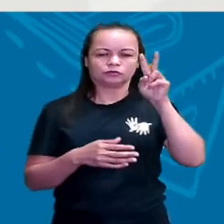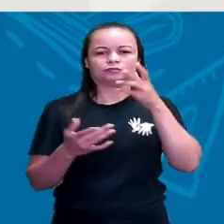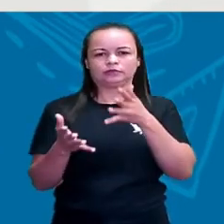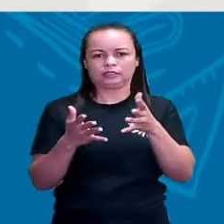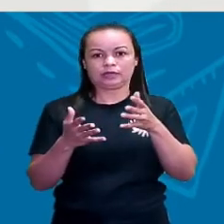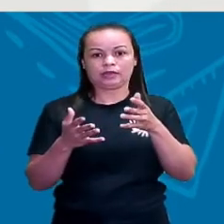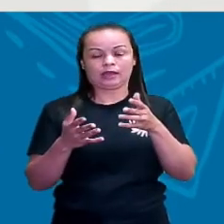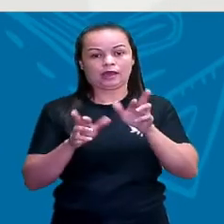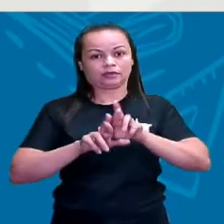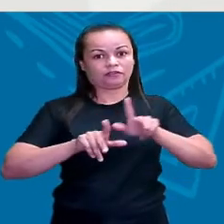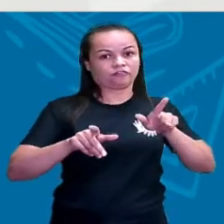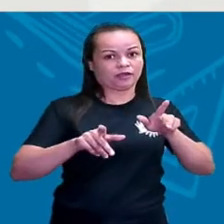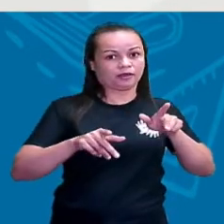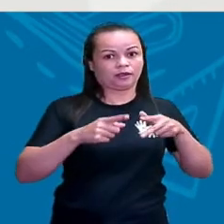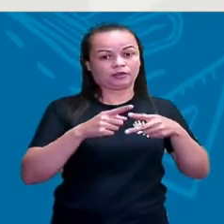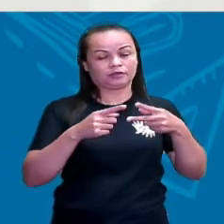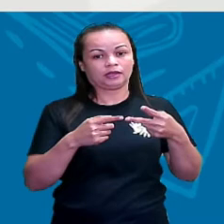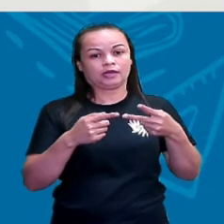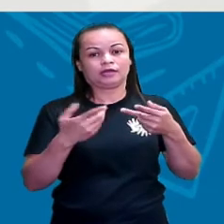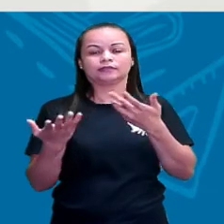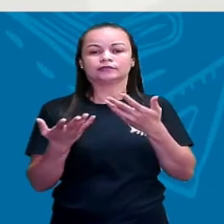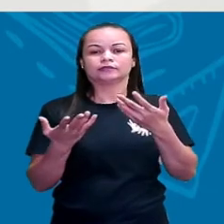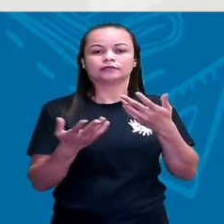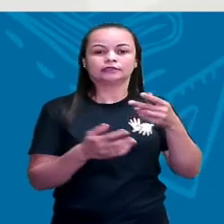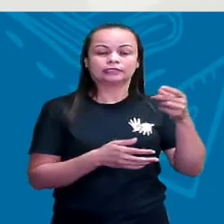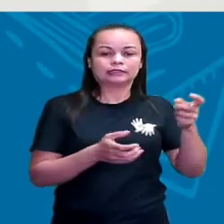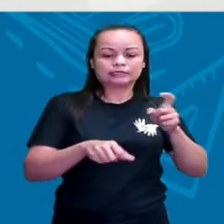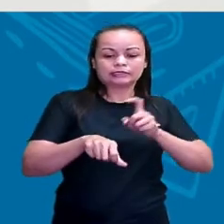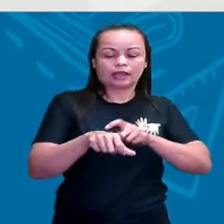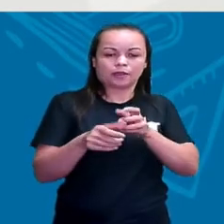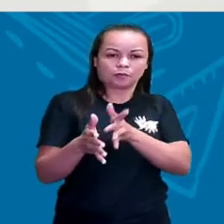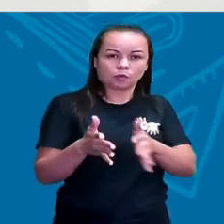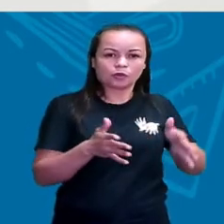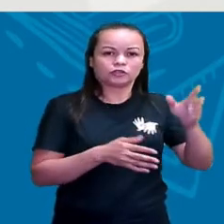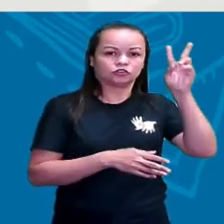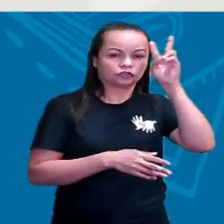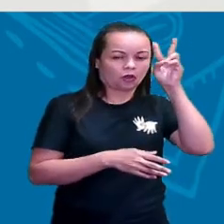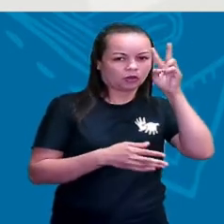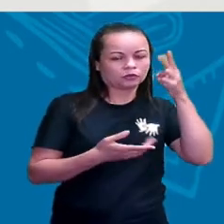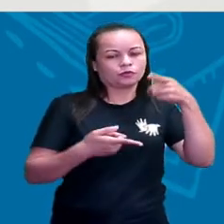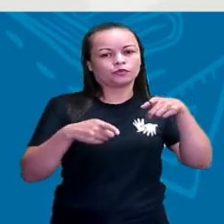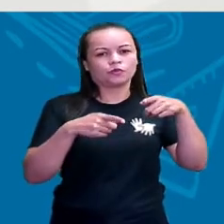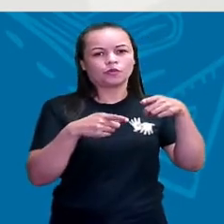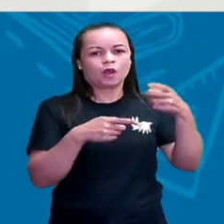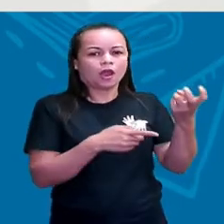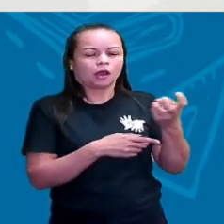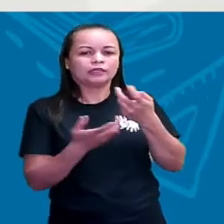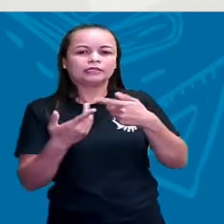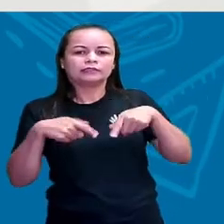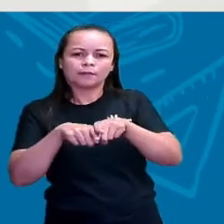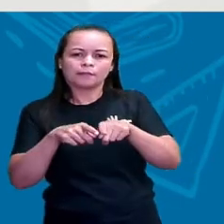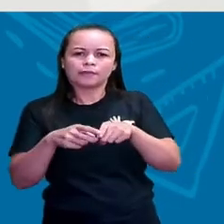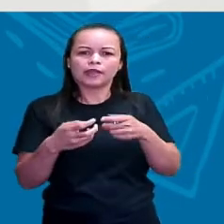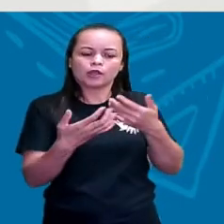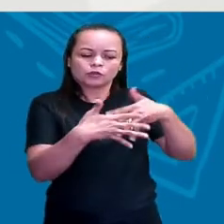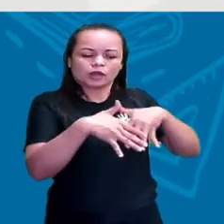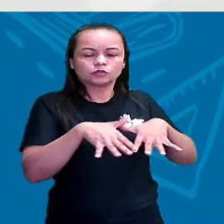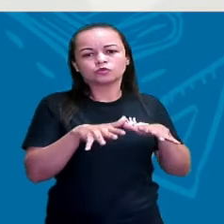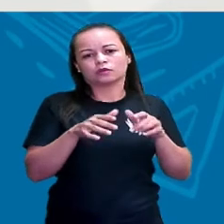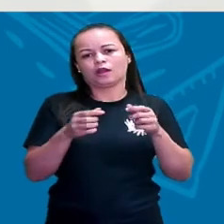histórico e tempo natural. Tempo histórico é o tempo cultural. É o tempo que o ser humano, ele